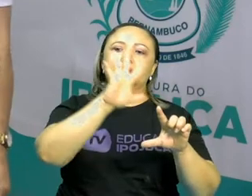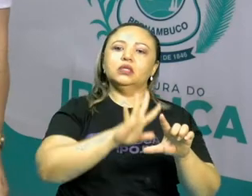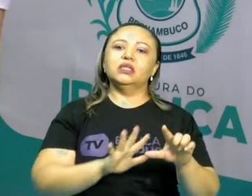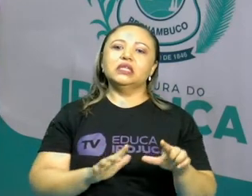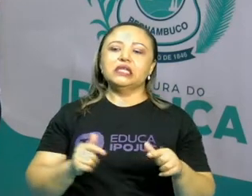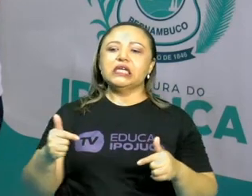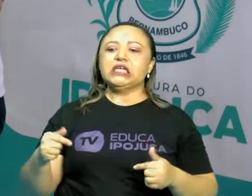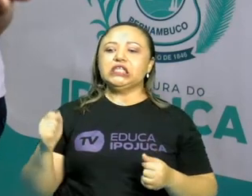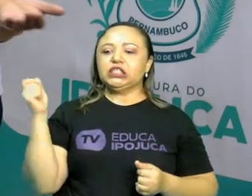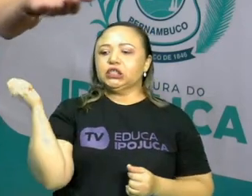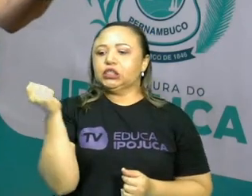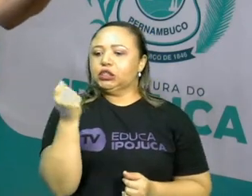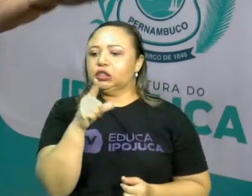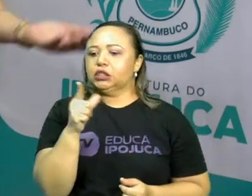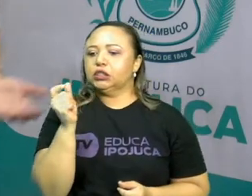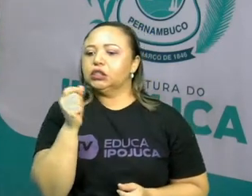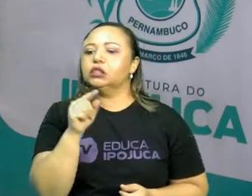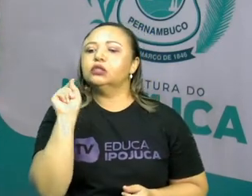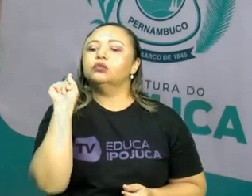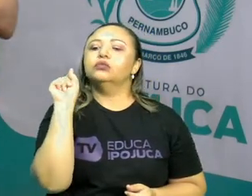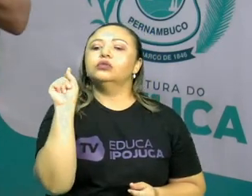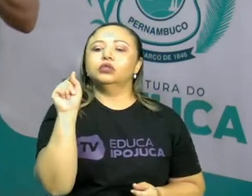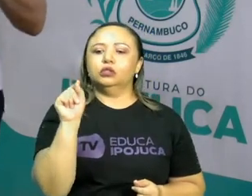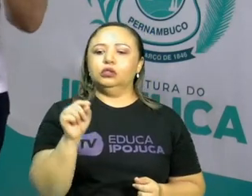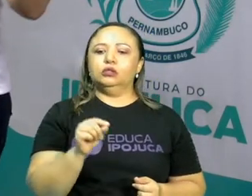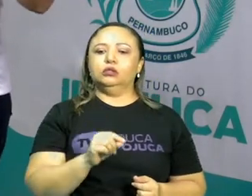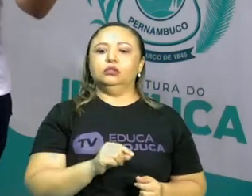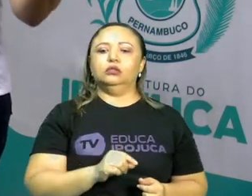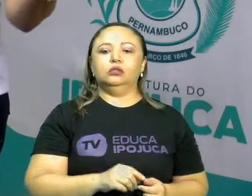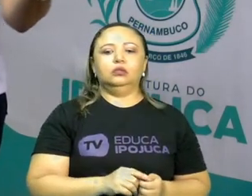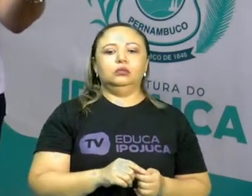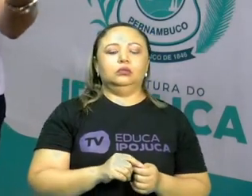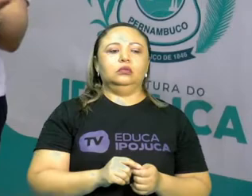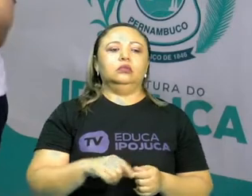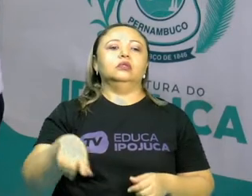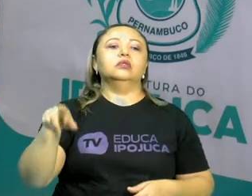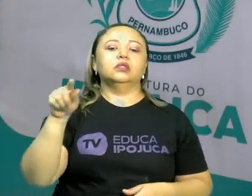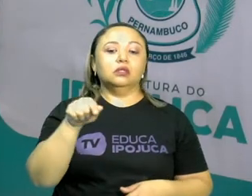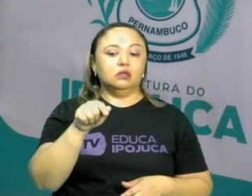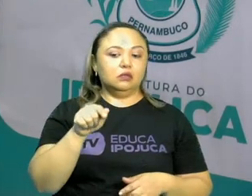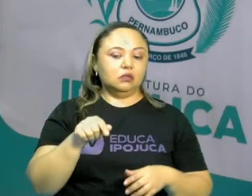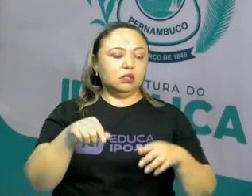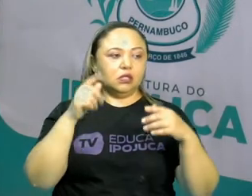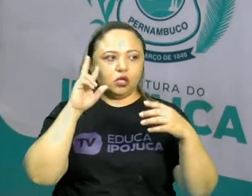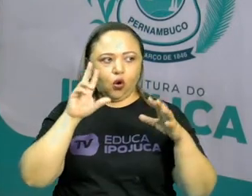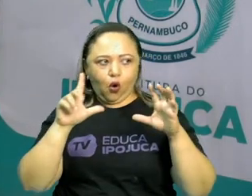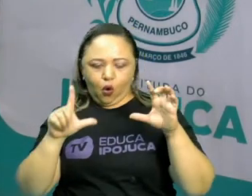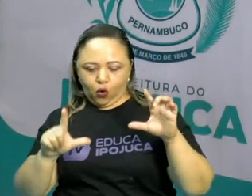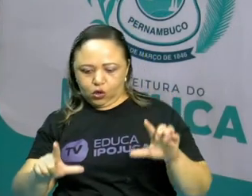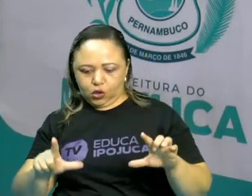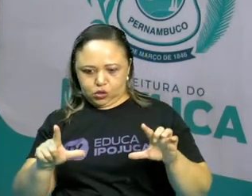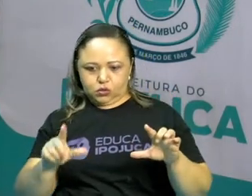Então, leia a charge e observe as informações, verbais e não verbais. Vejam a parte